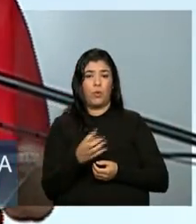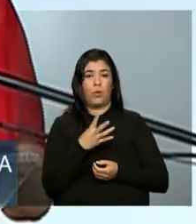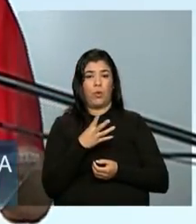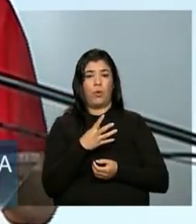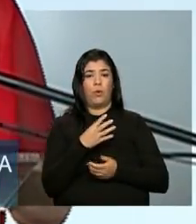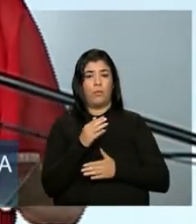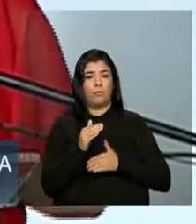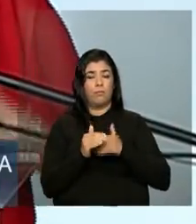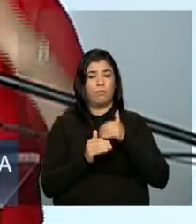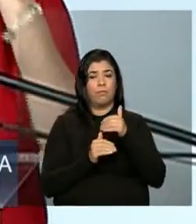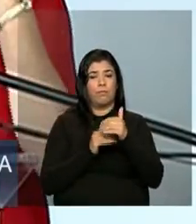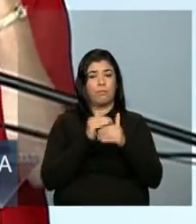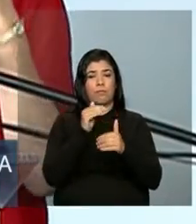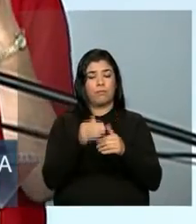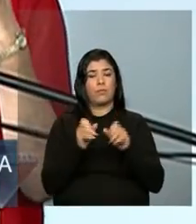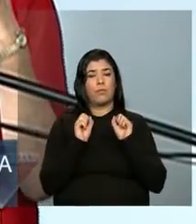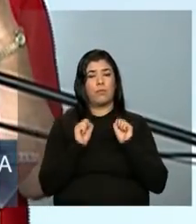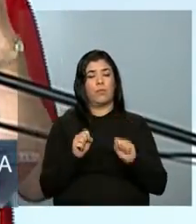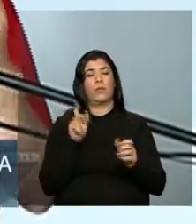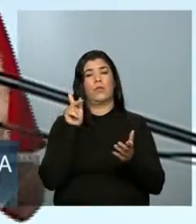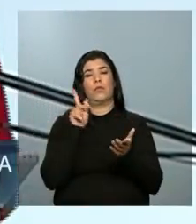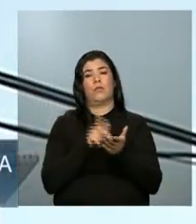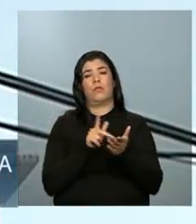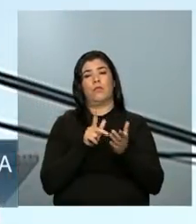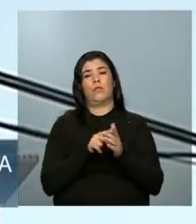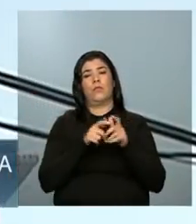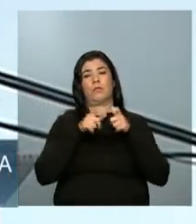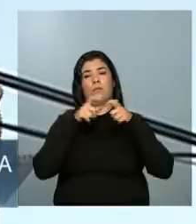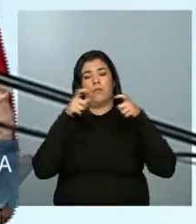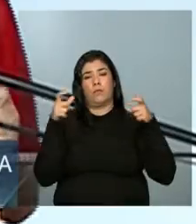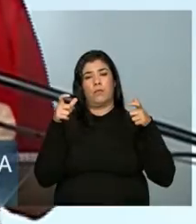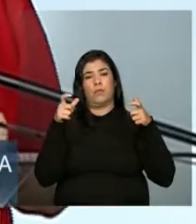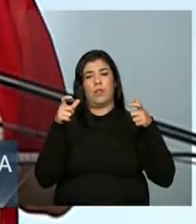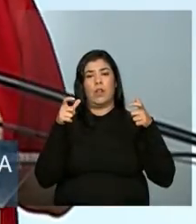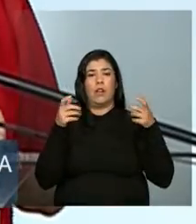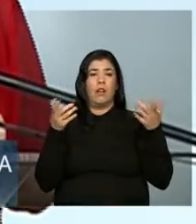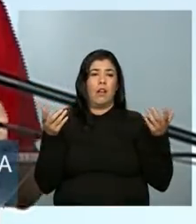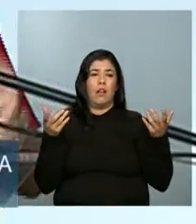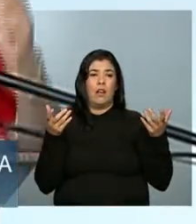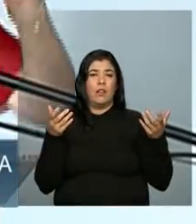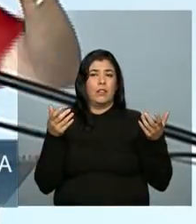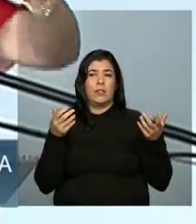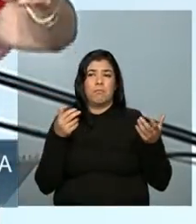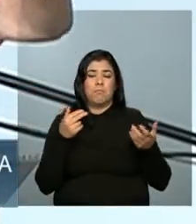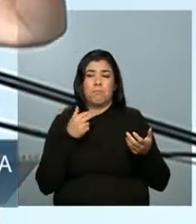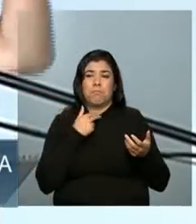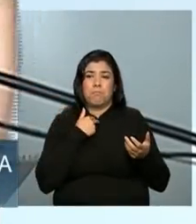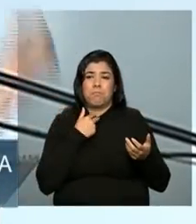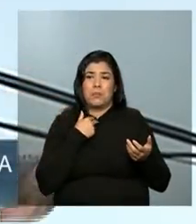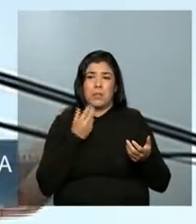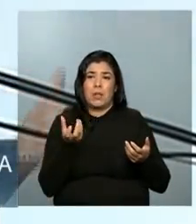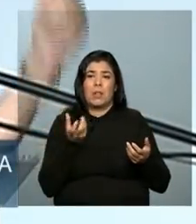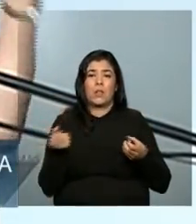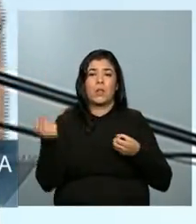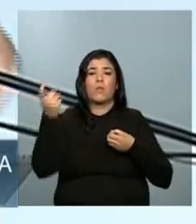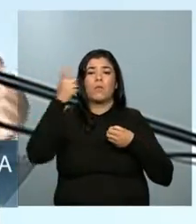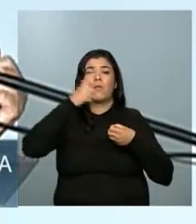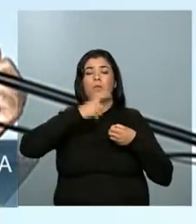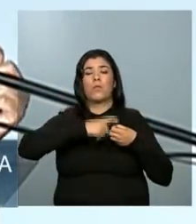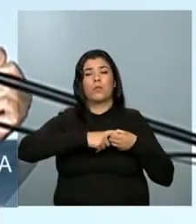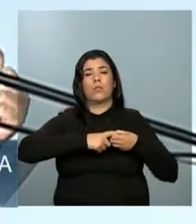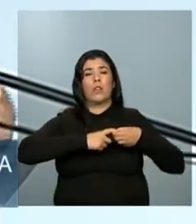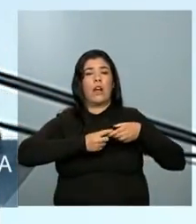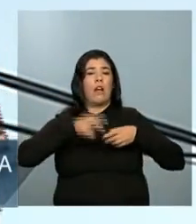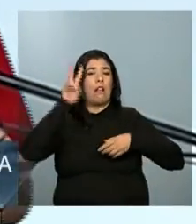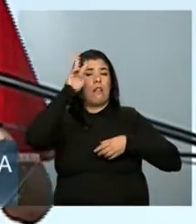nós possamos crescer. não é que nós iremos querer voltar atrás para algum